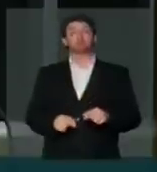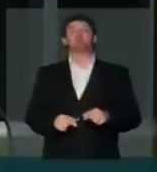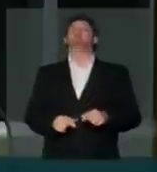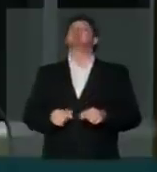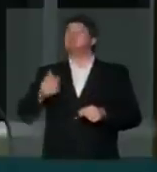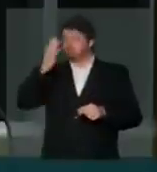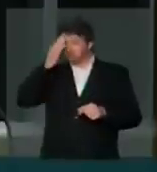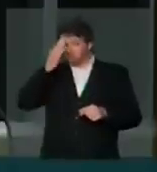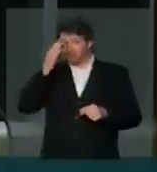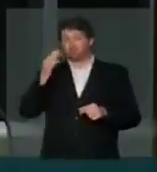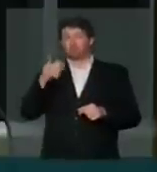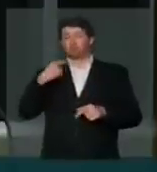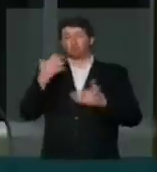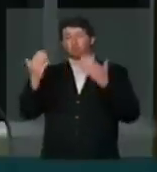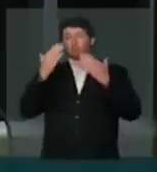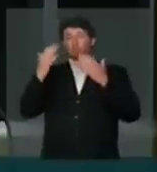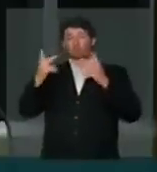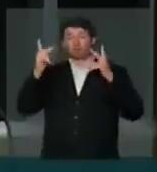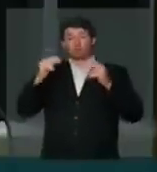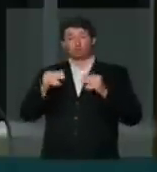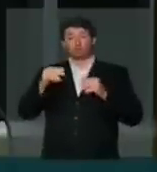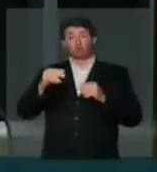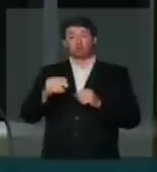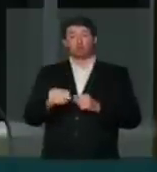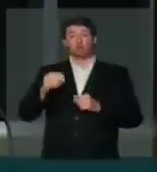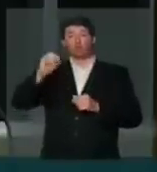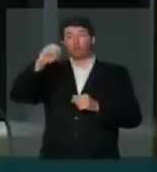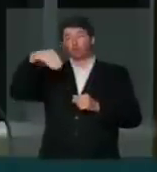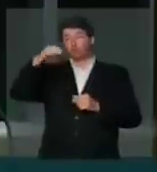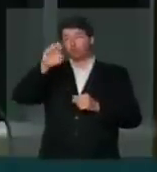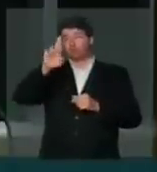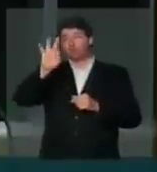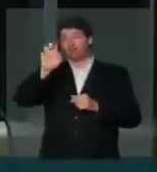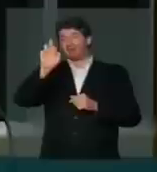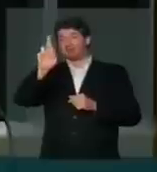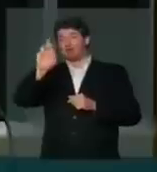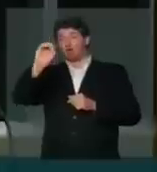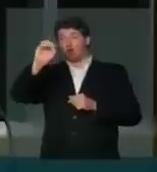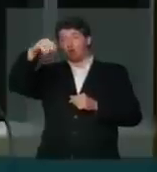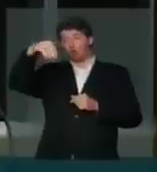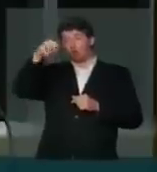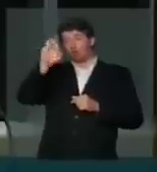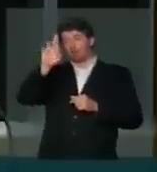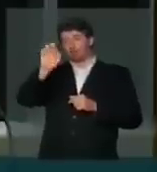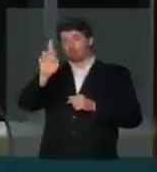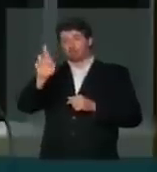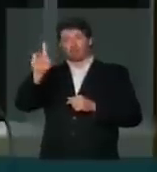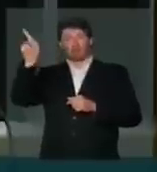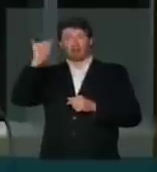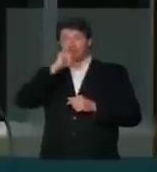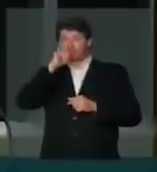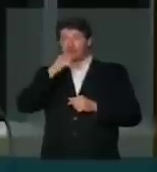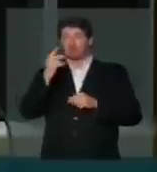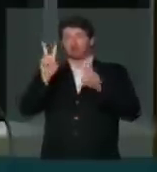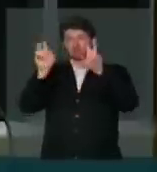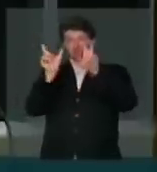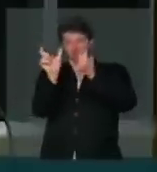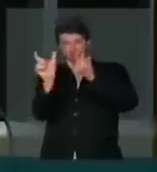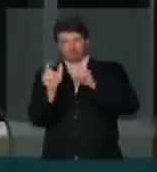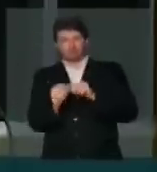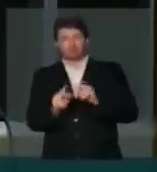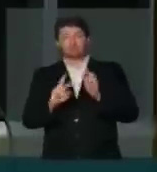poderemos estar nos comparando a omertar, que é uma expressão muito comum no sul da Itália, e que